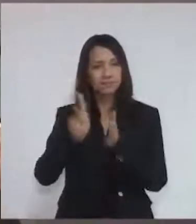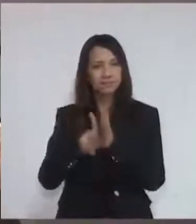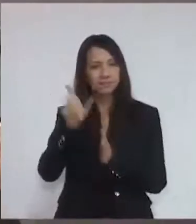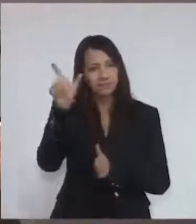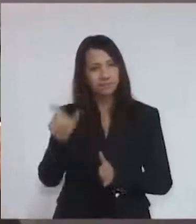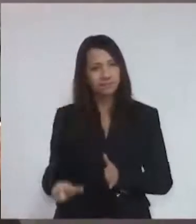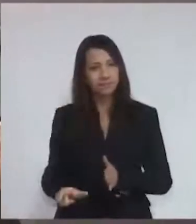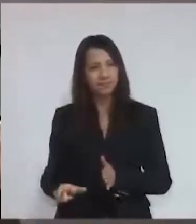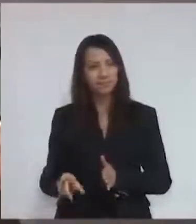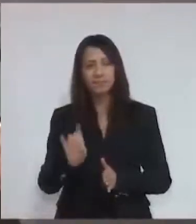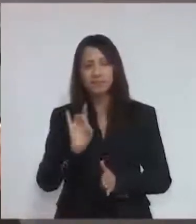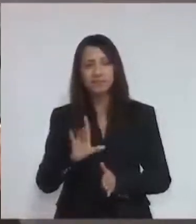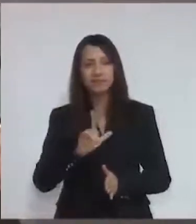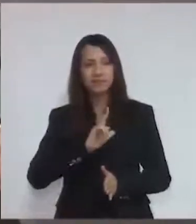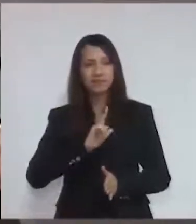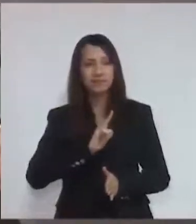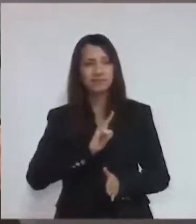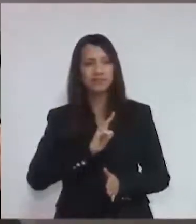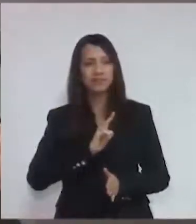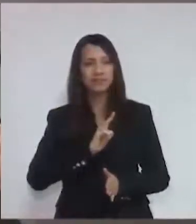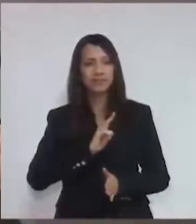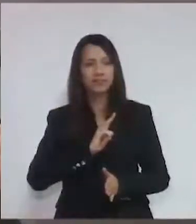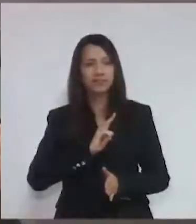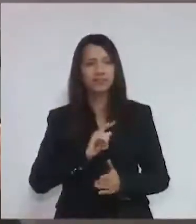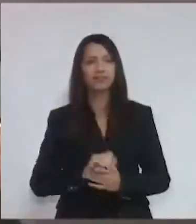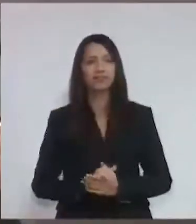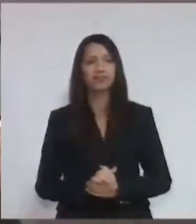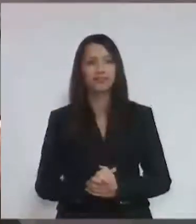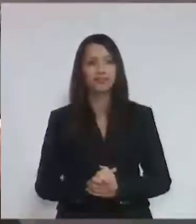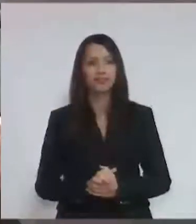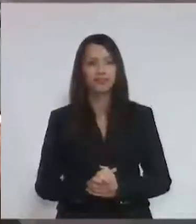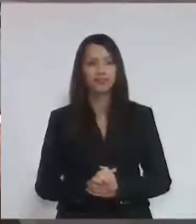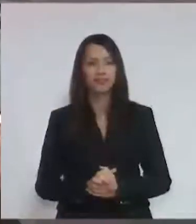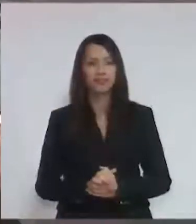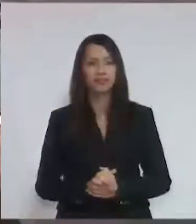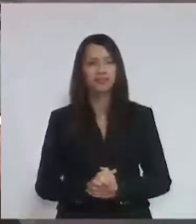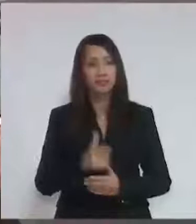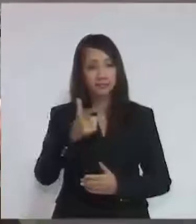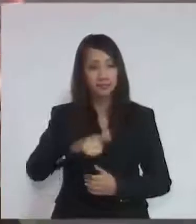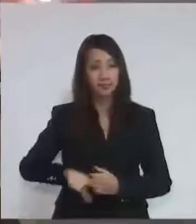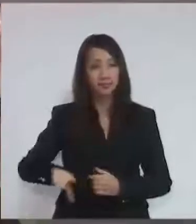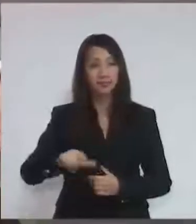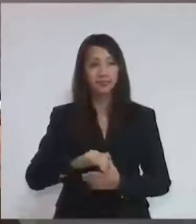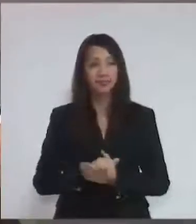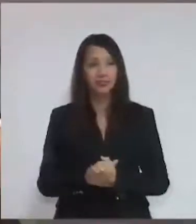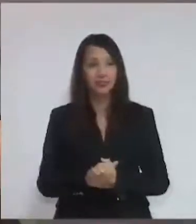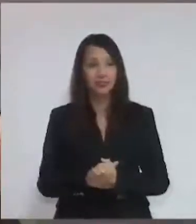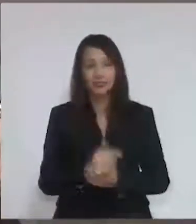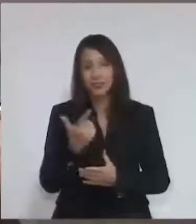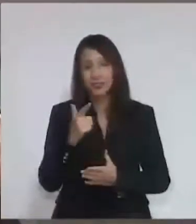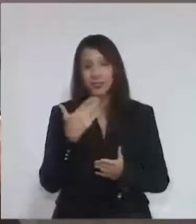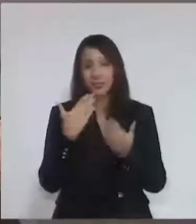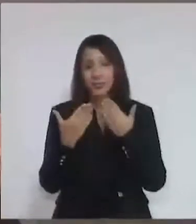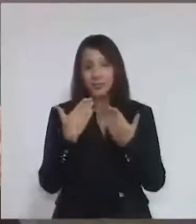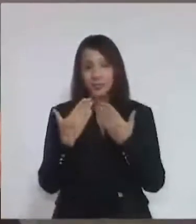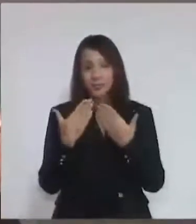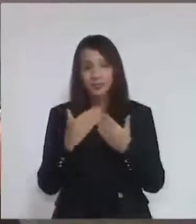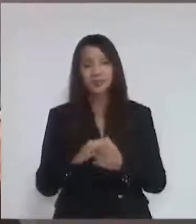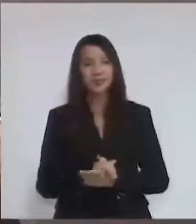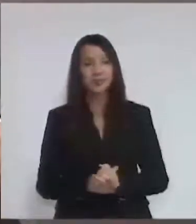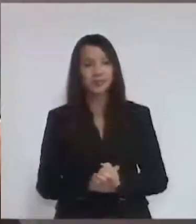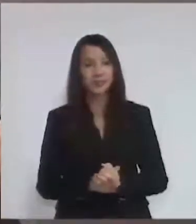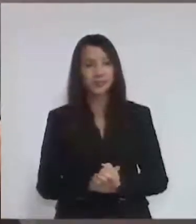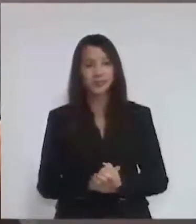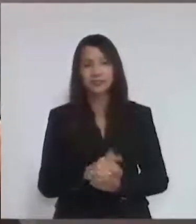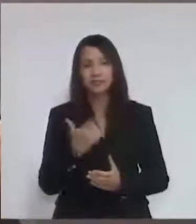E foi simplesmente por causa muito, mas por causa disso. A falta de diálogo. A falta de